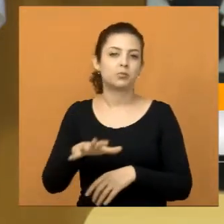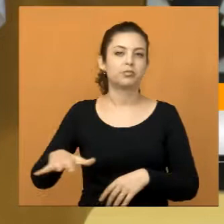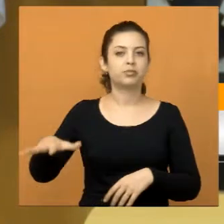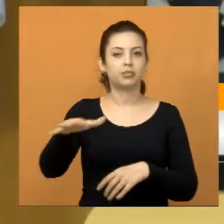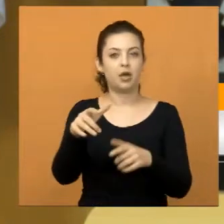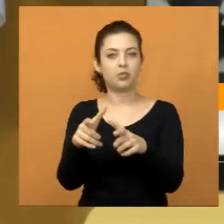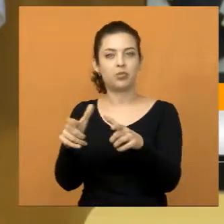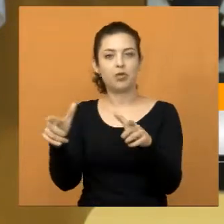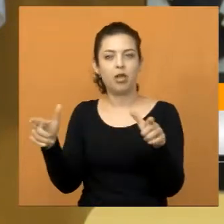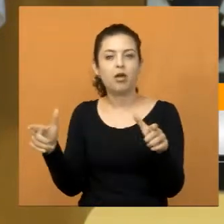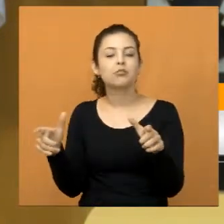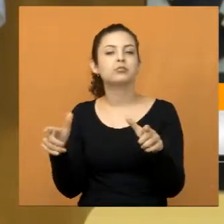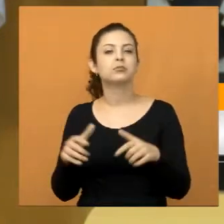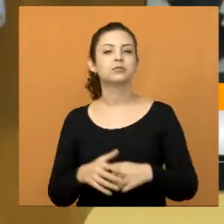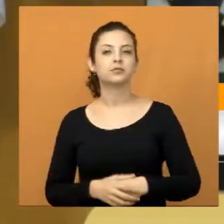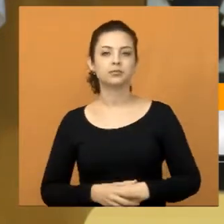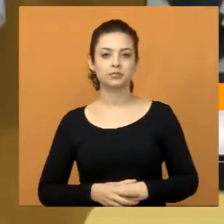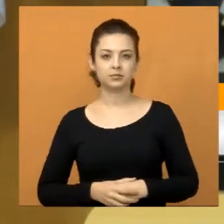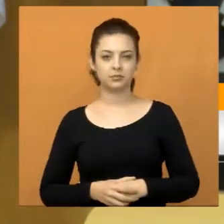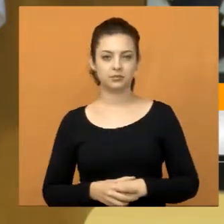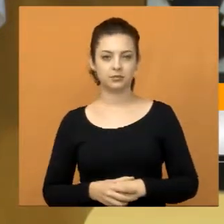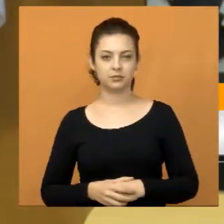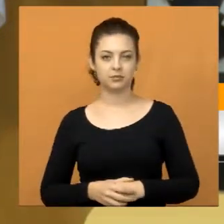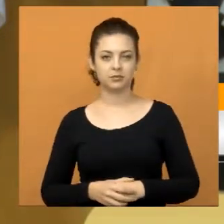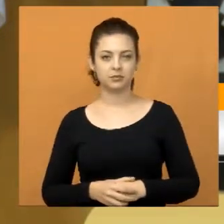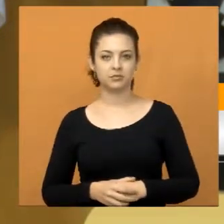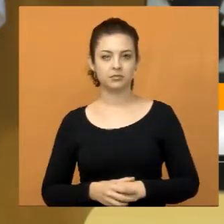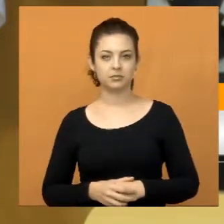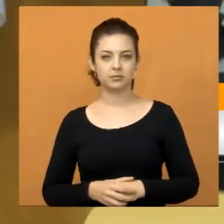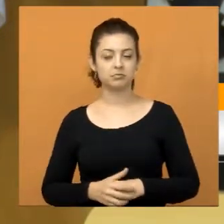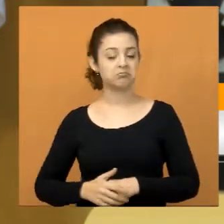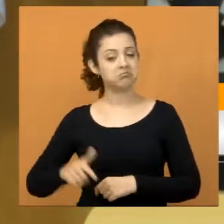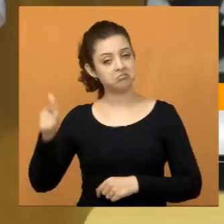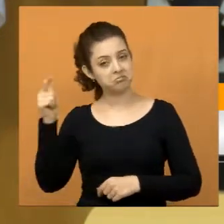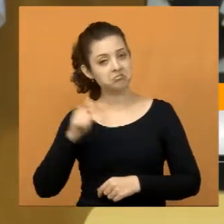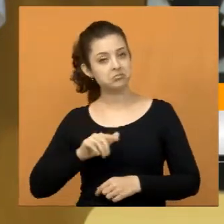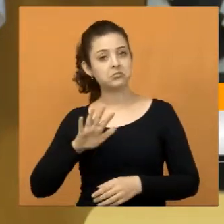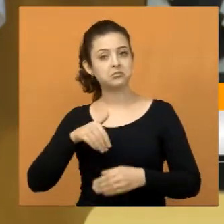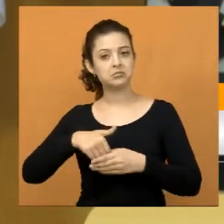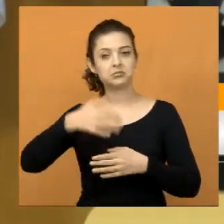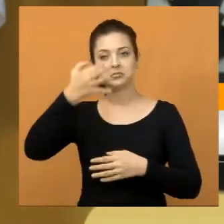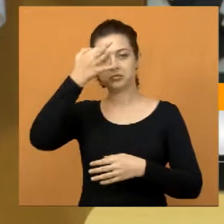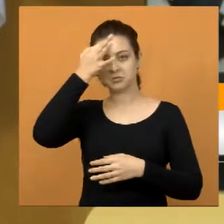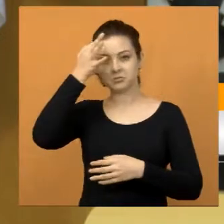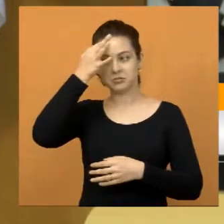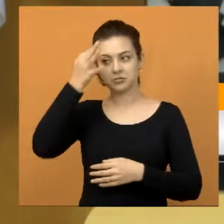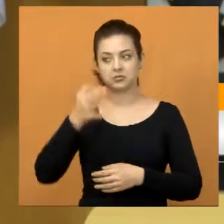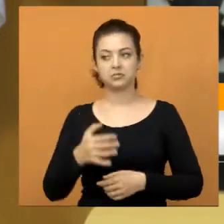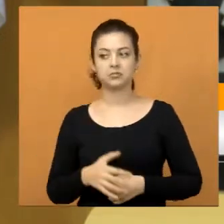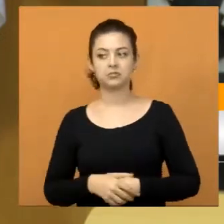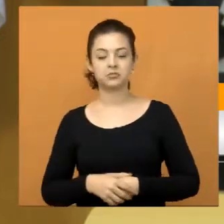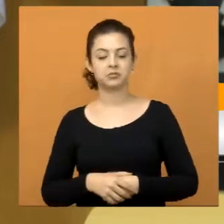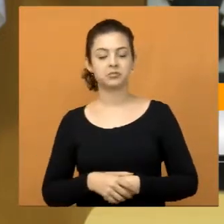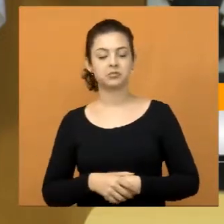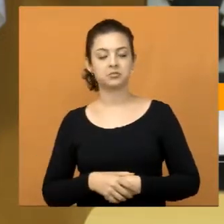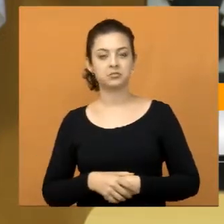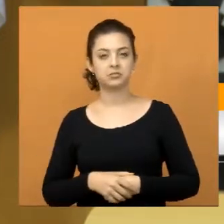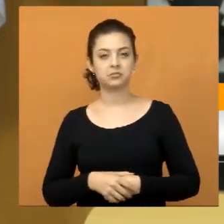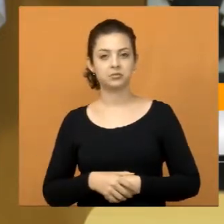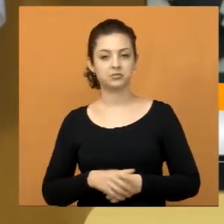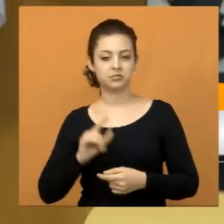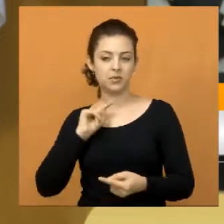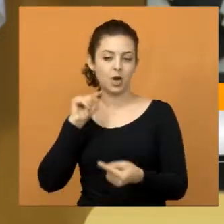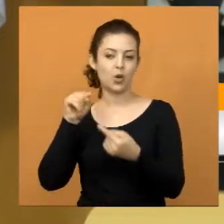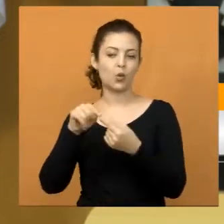população usuária do transporte público da nossa cidade. Então, mais uma vez aí, votei com a minha consciência e conforme